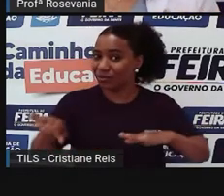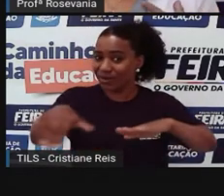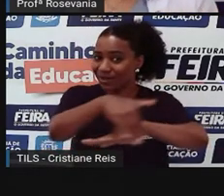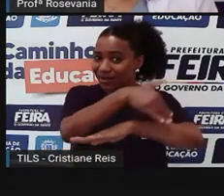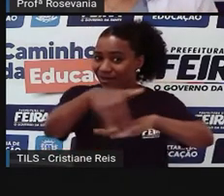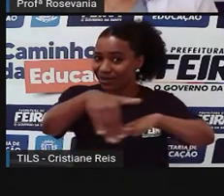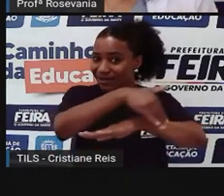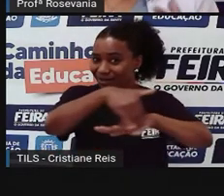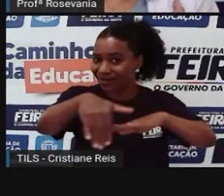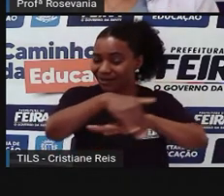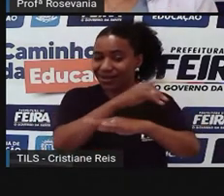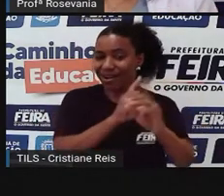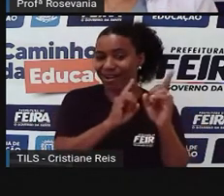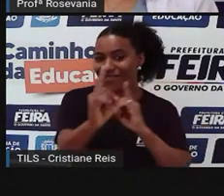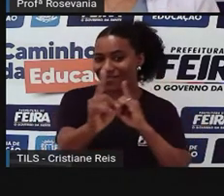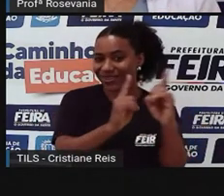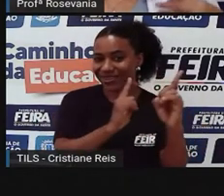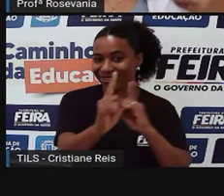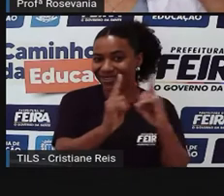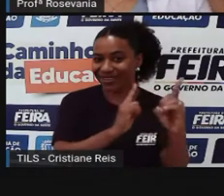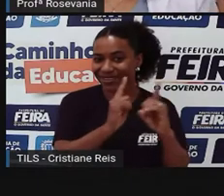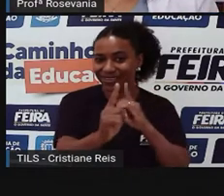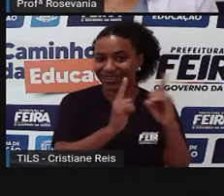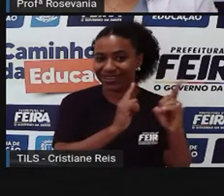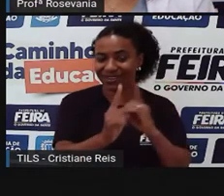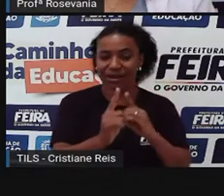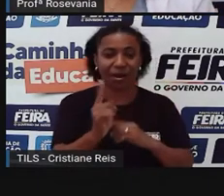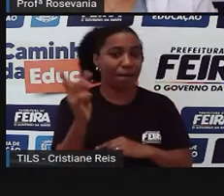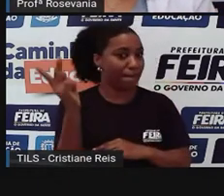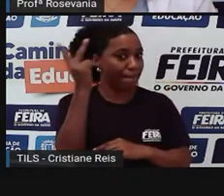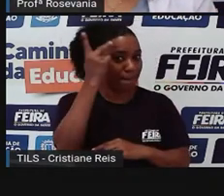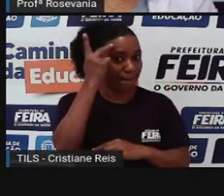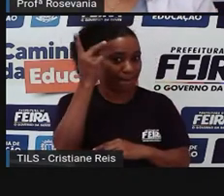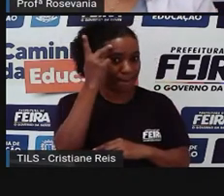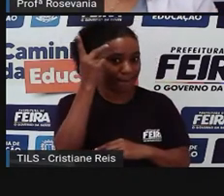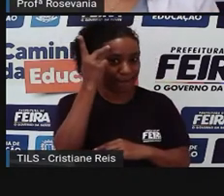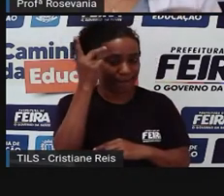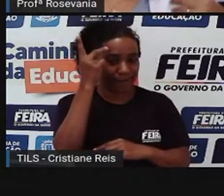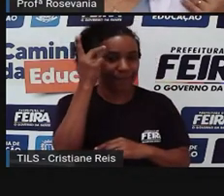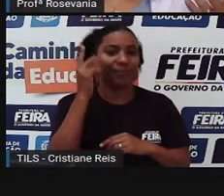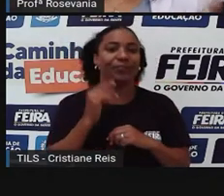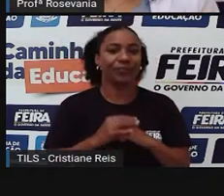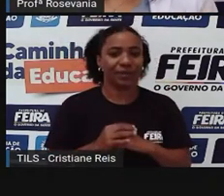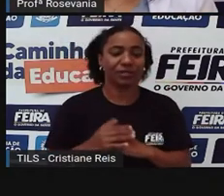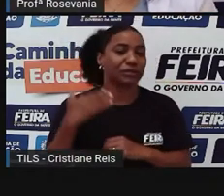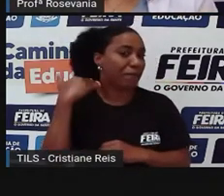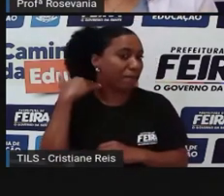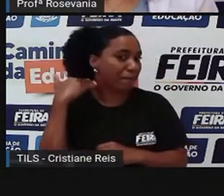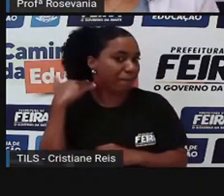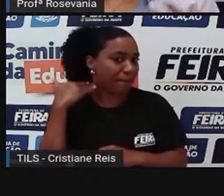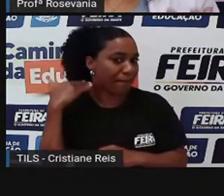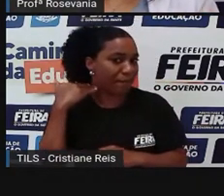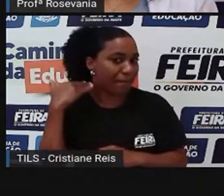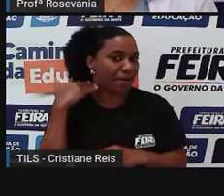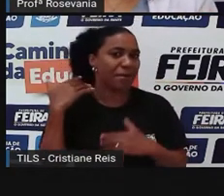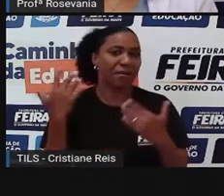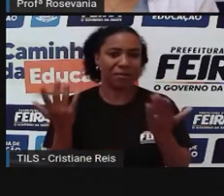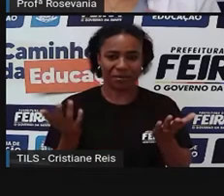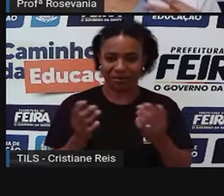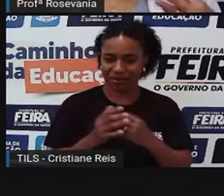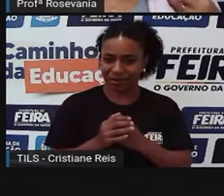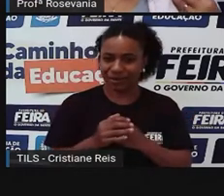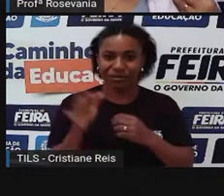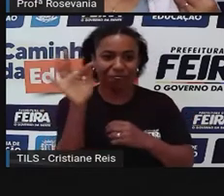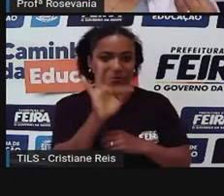que ela abrigava o coração financeiro, então era os bancos que a gente tinha aí, a parte, né, de faculdade,